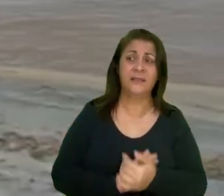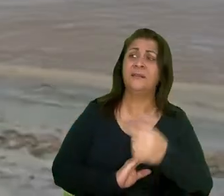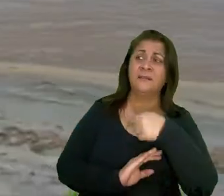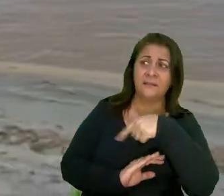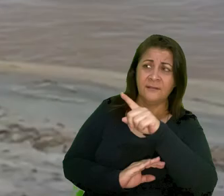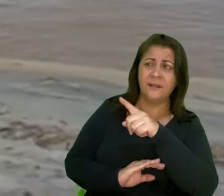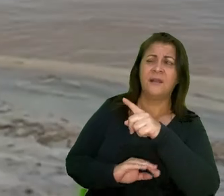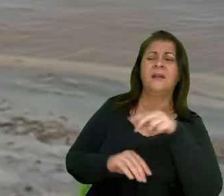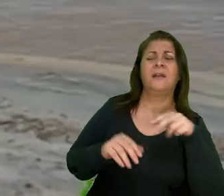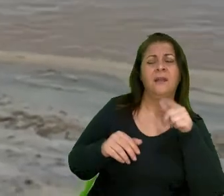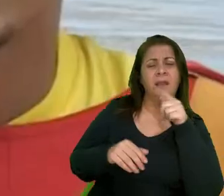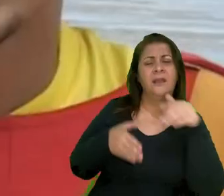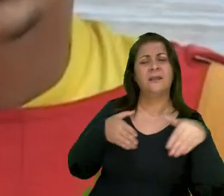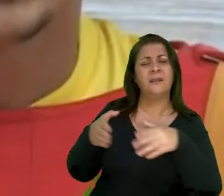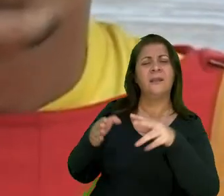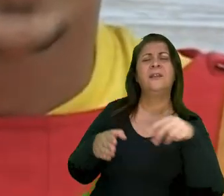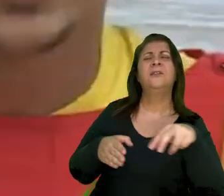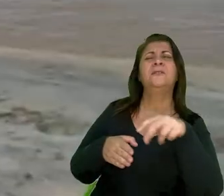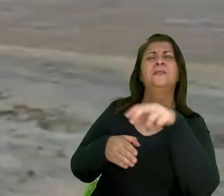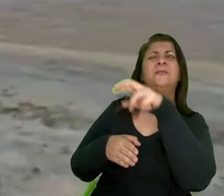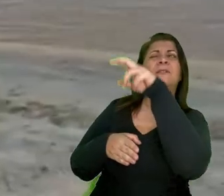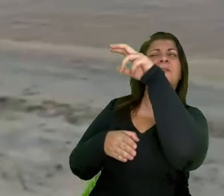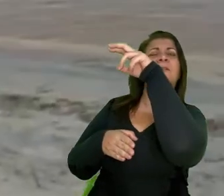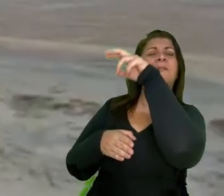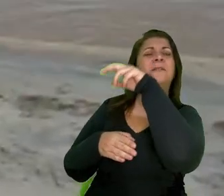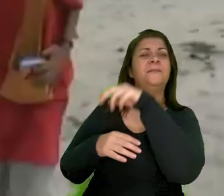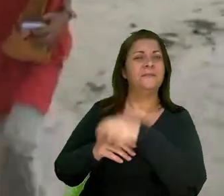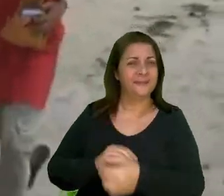Então anda a subir esse rio, caçador.